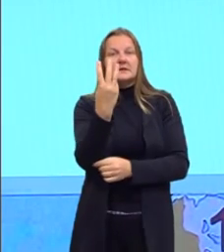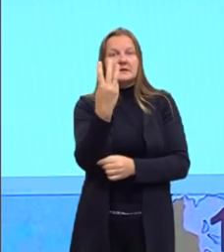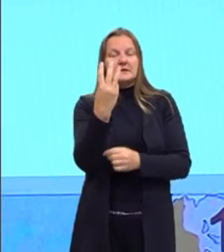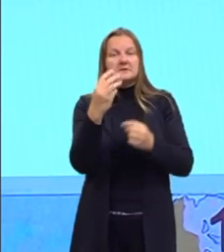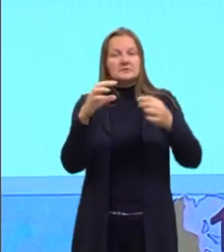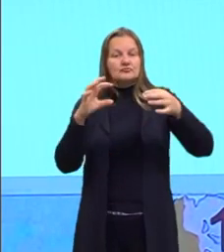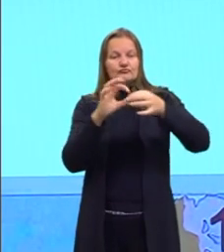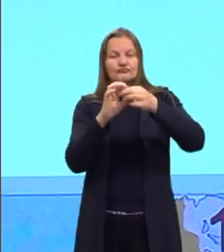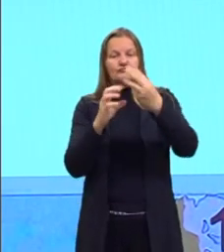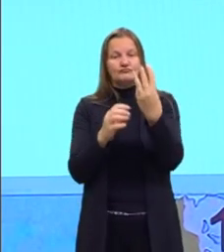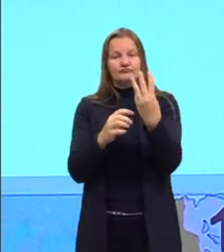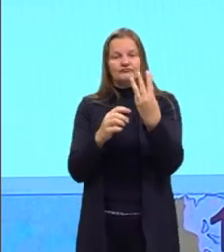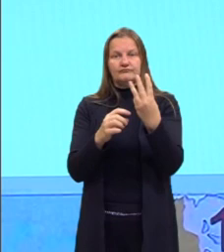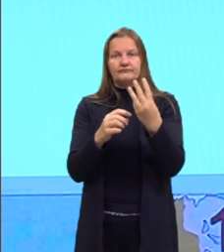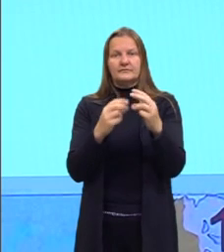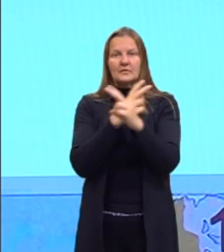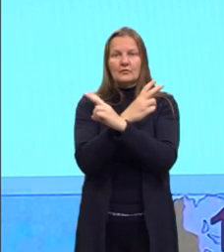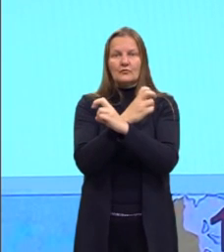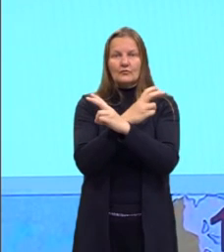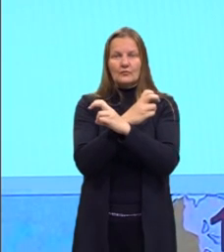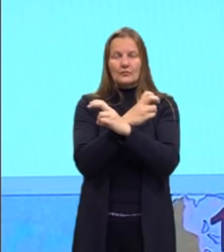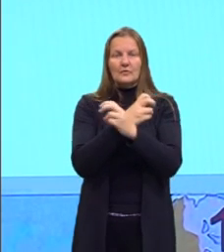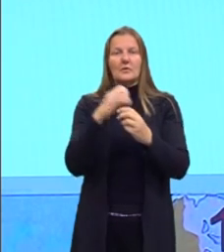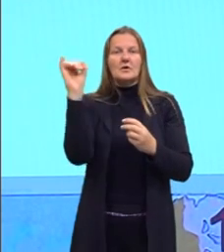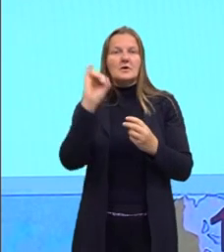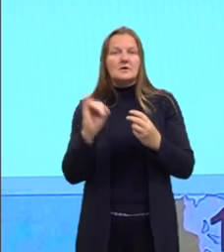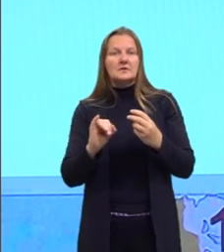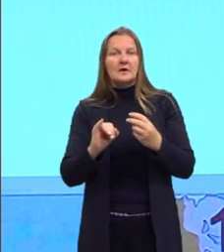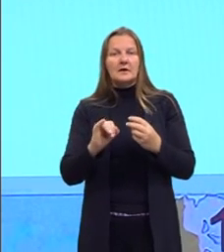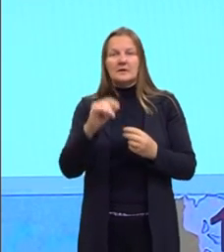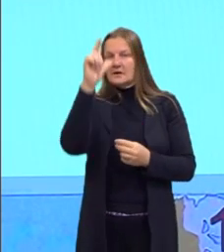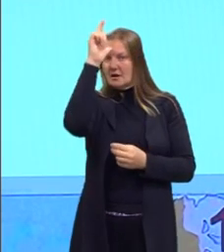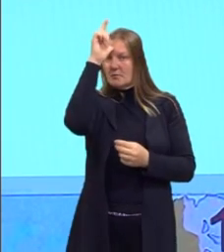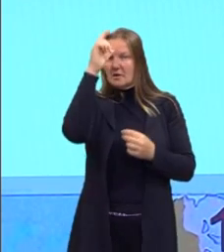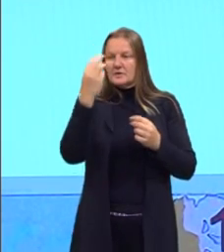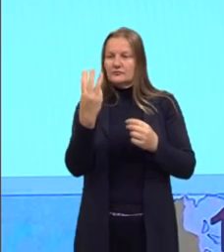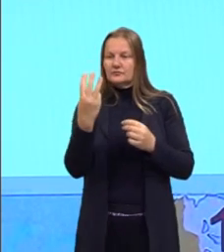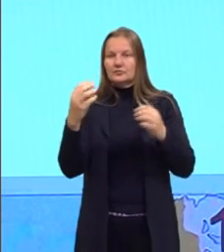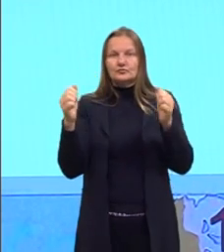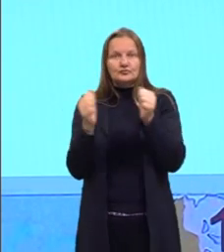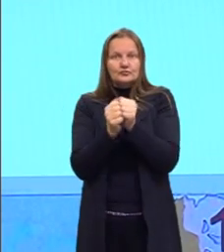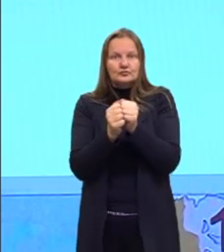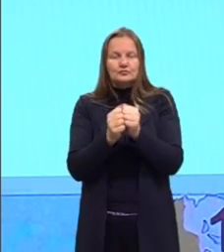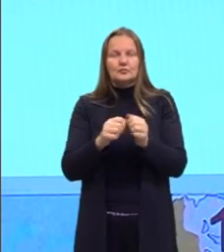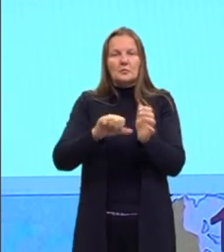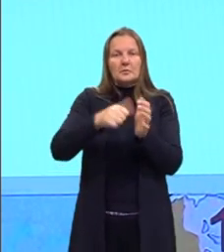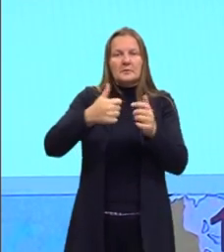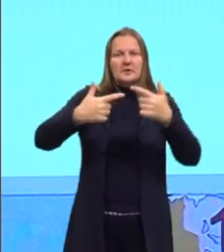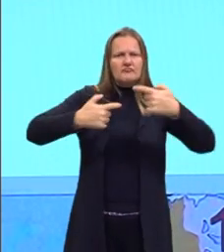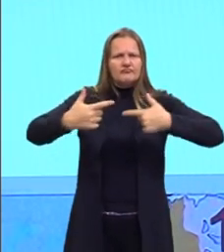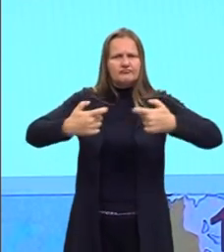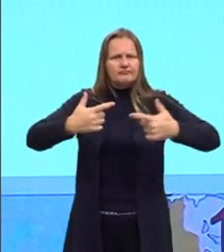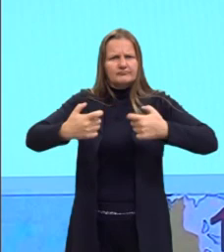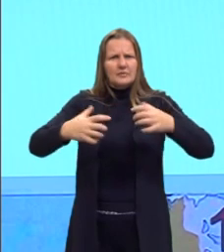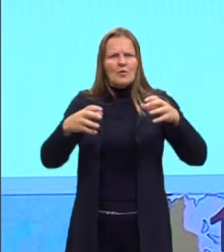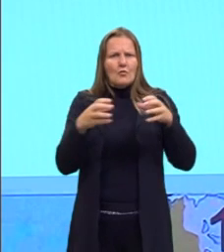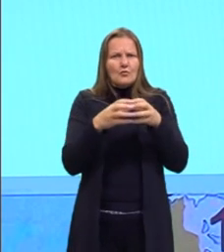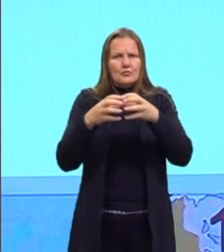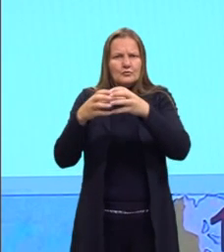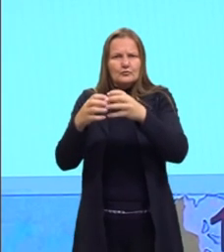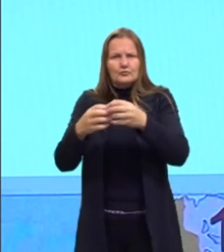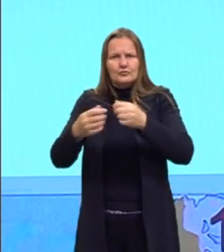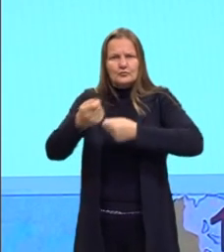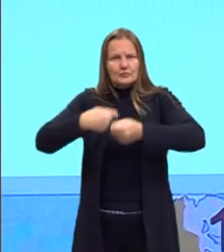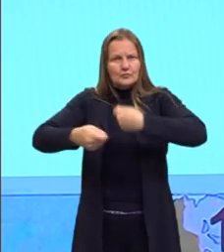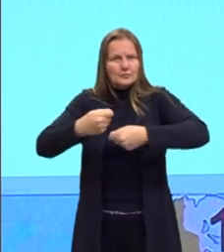Alemanha, o Império Austro-Húngaro e a Itália, o Império Austro-Húngaro, depois da Primeira Guerra Mundial, assim como